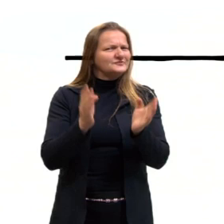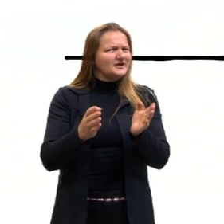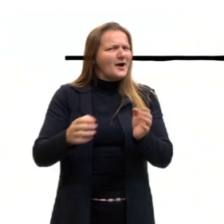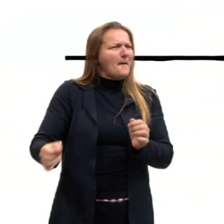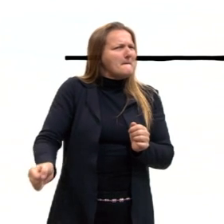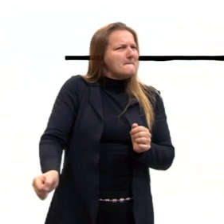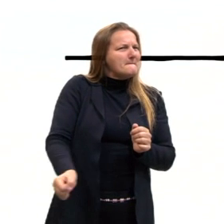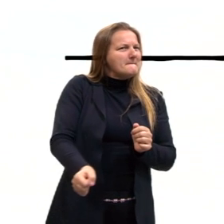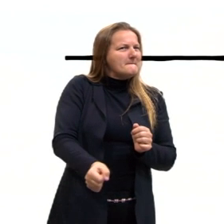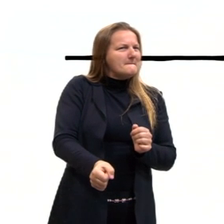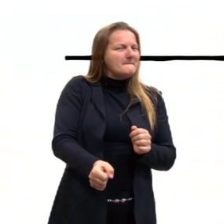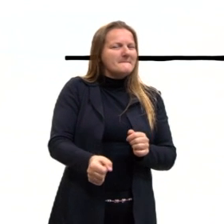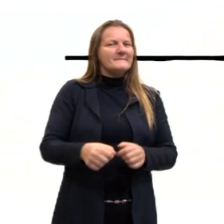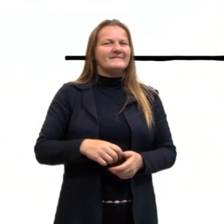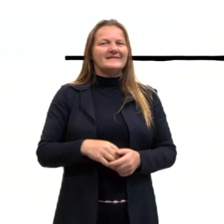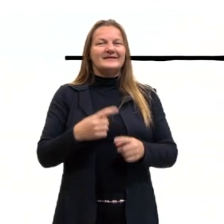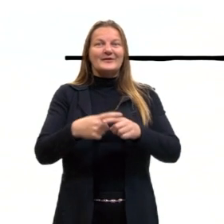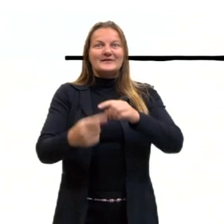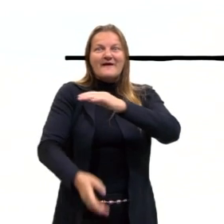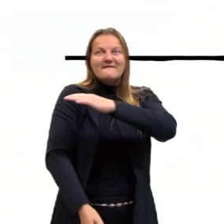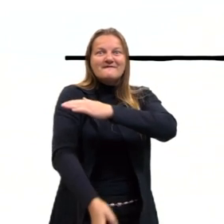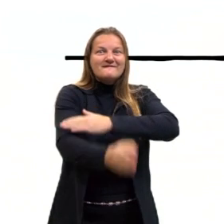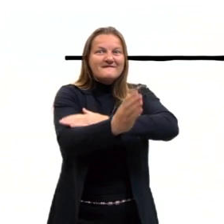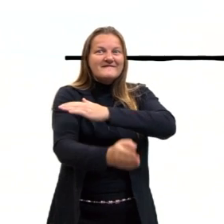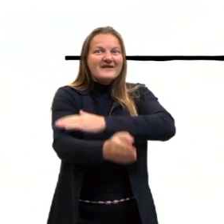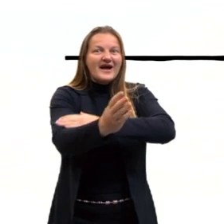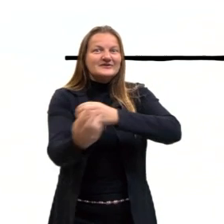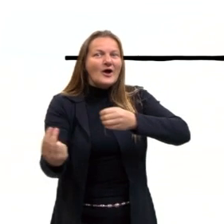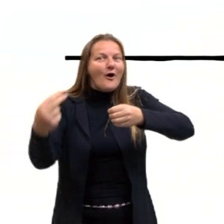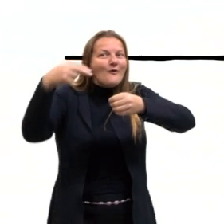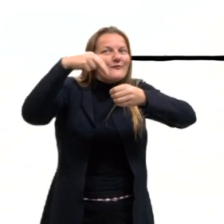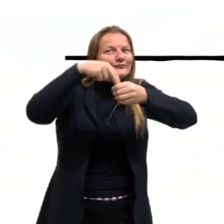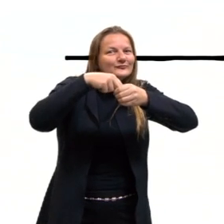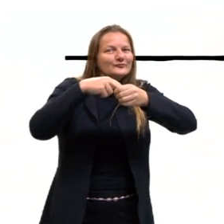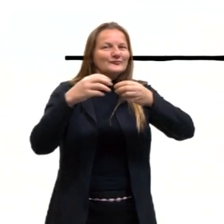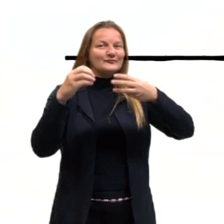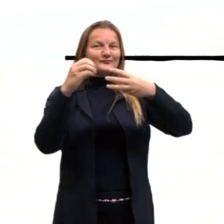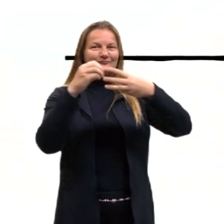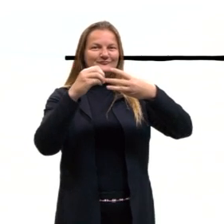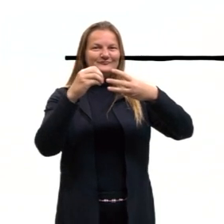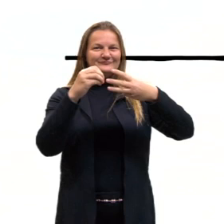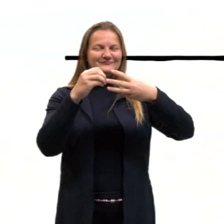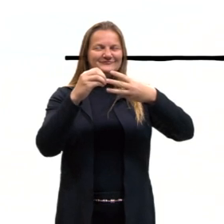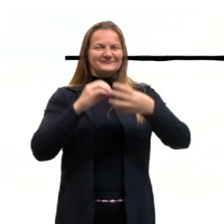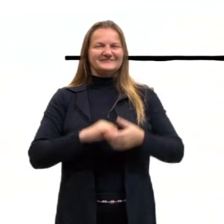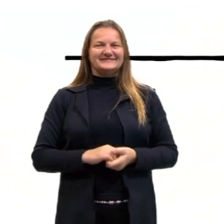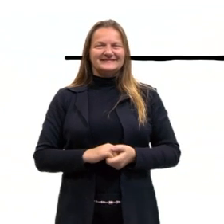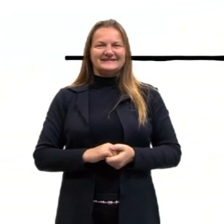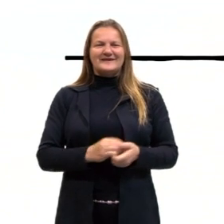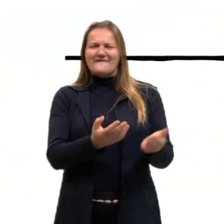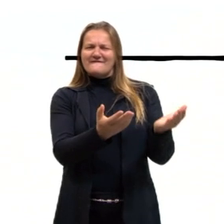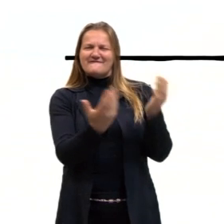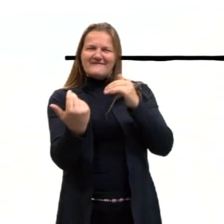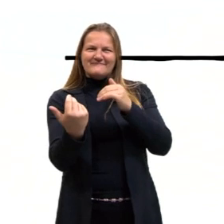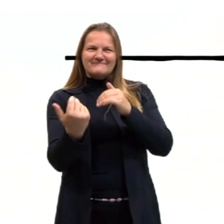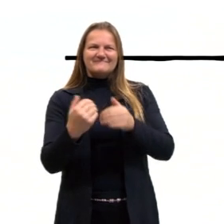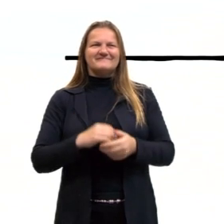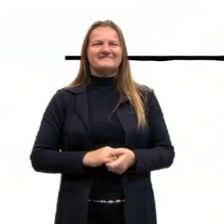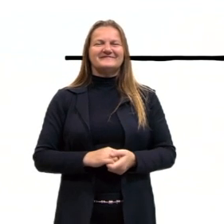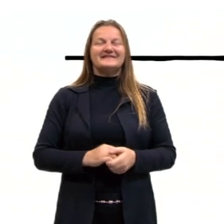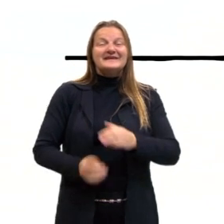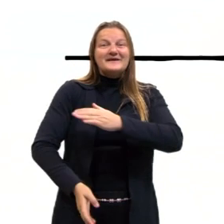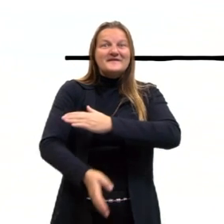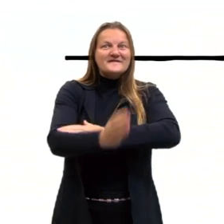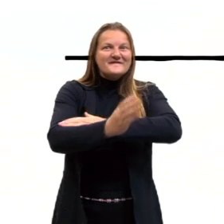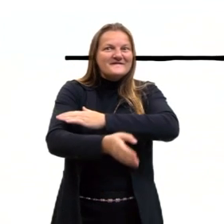para a nossa viagem ao núcleo da célula. Vamos então viajar